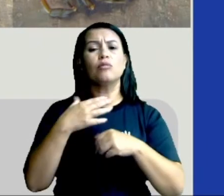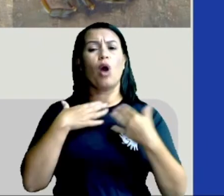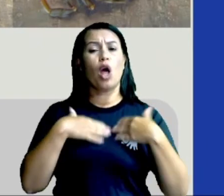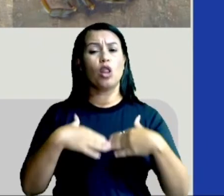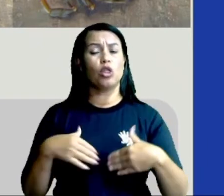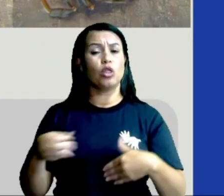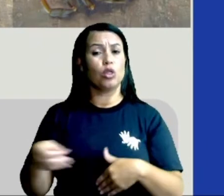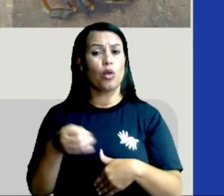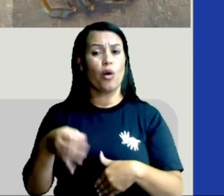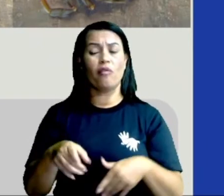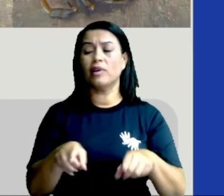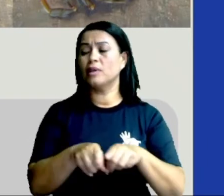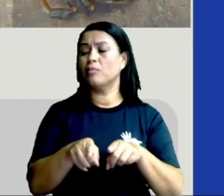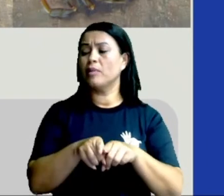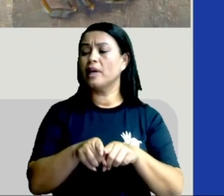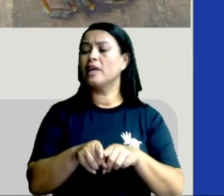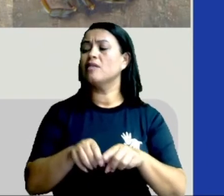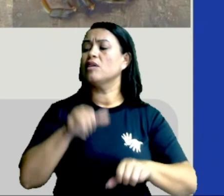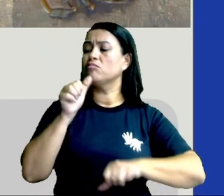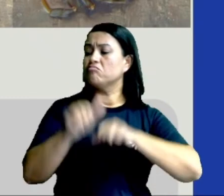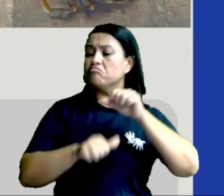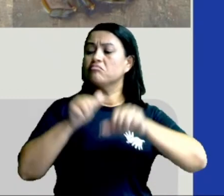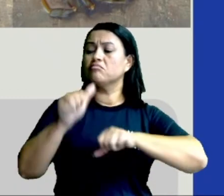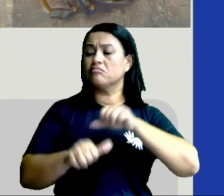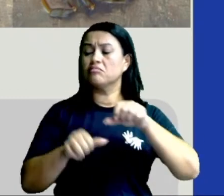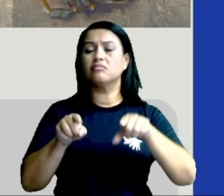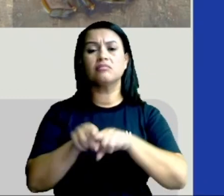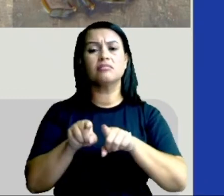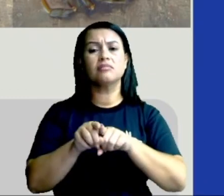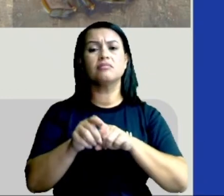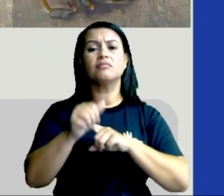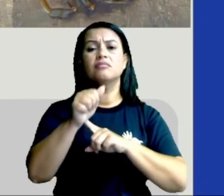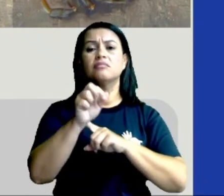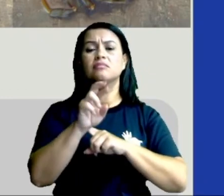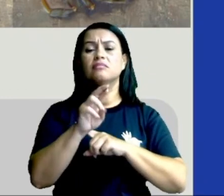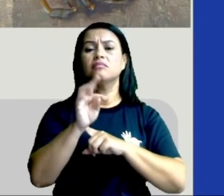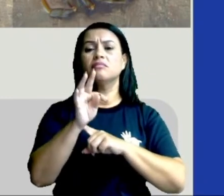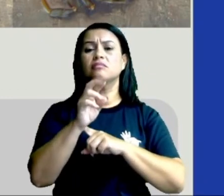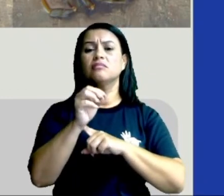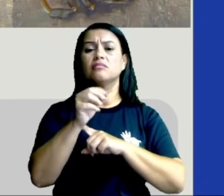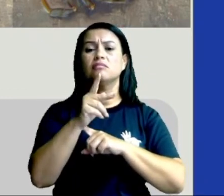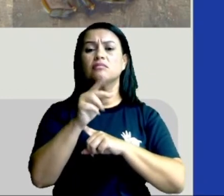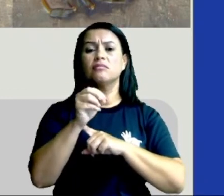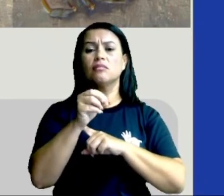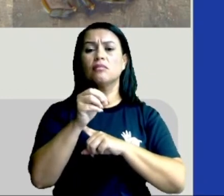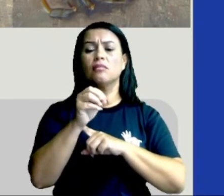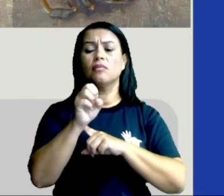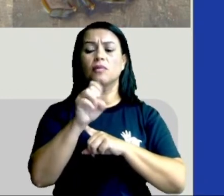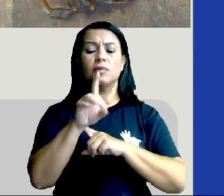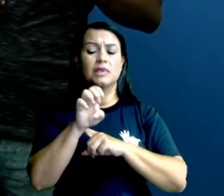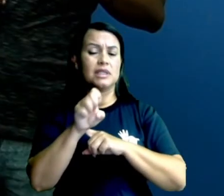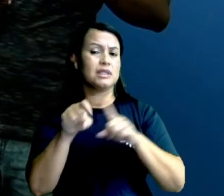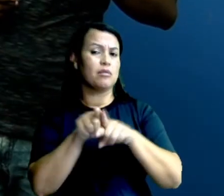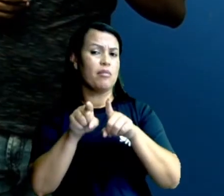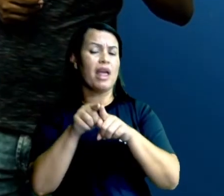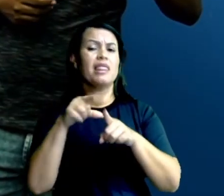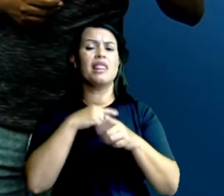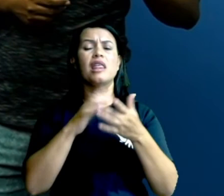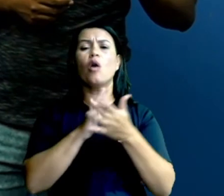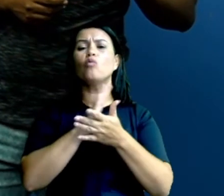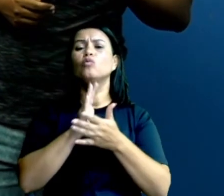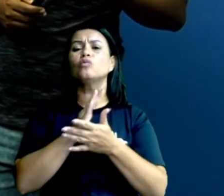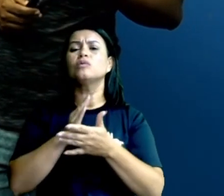vai trocar de pele novamente. Então não só os artrópodes realizam isso, outras espécies que falarem mais na frente como os répteis também